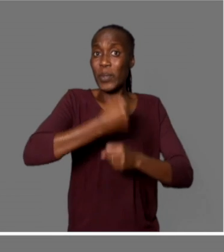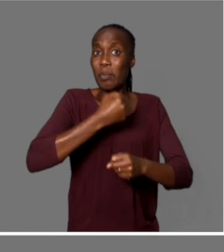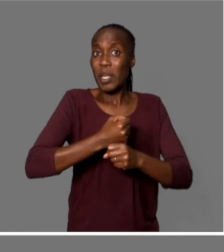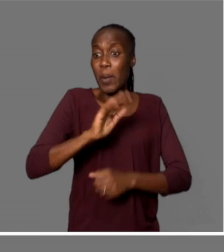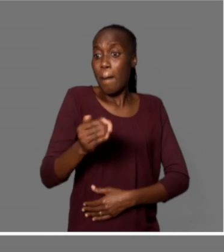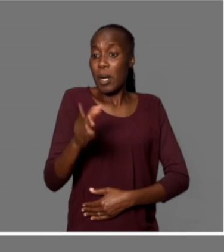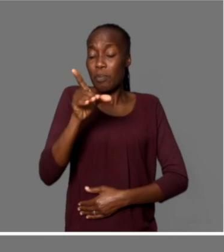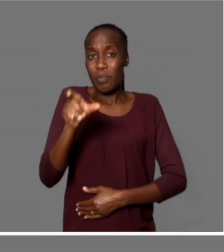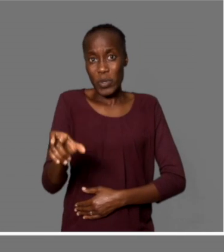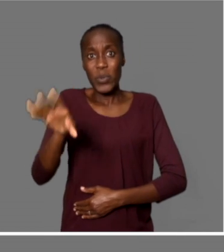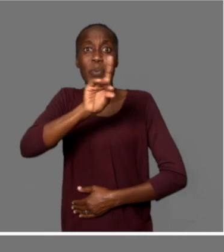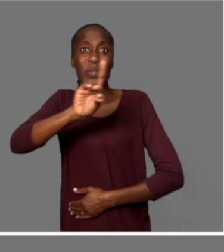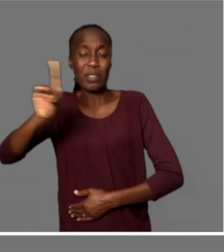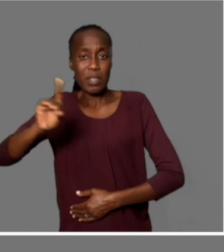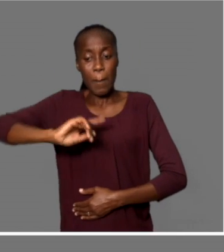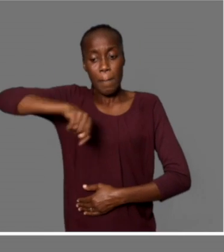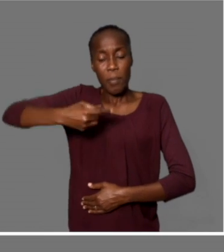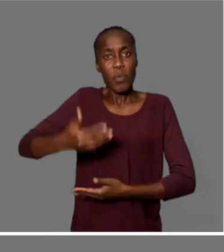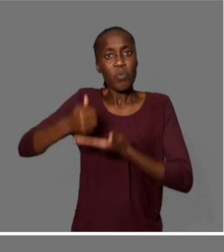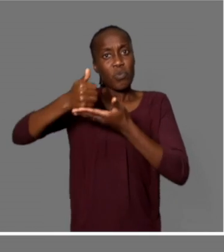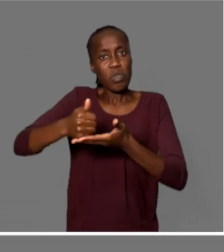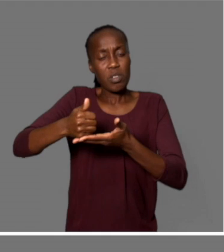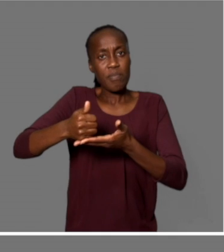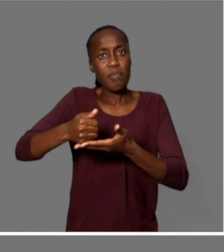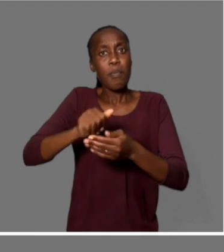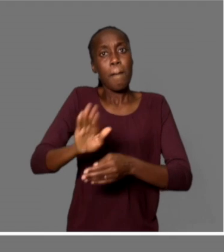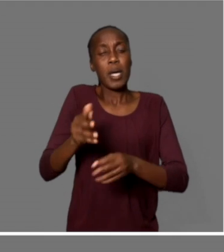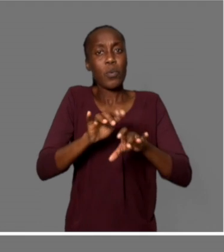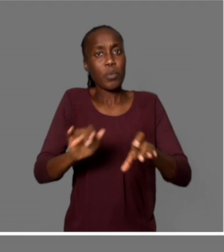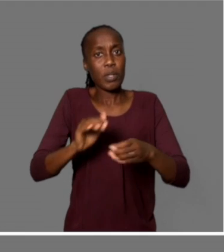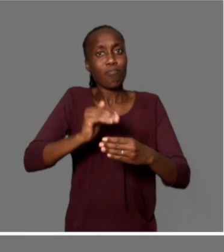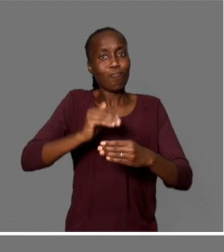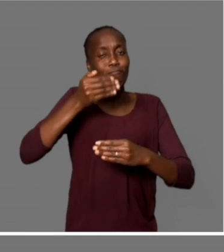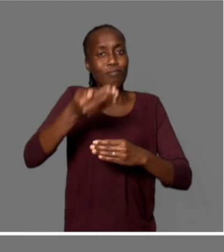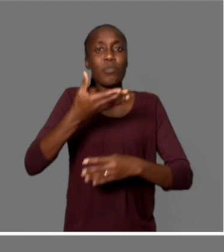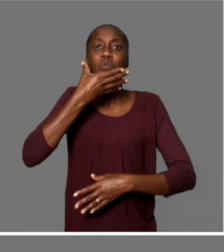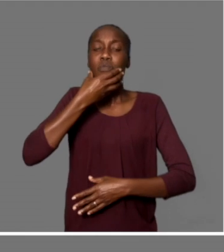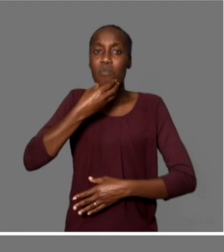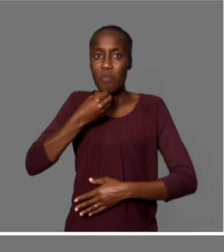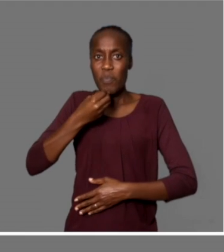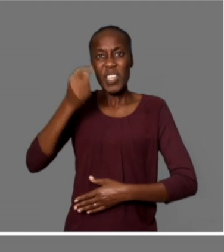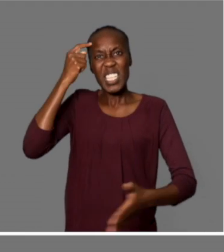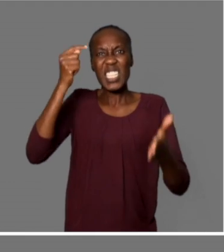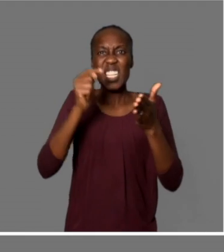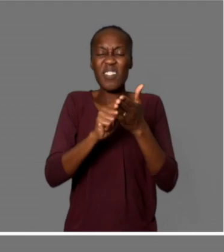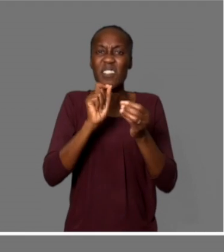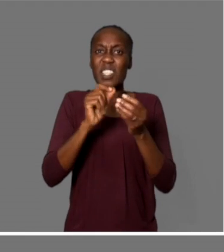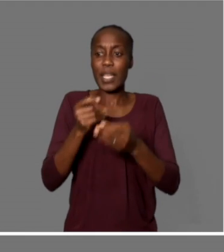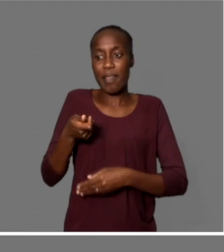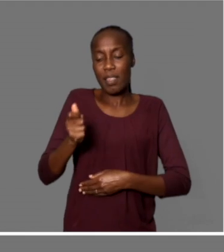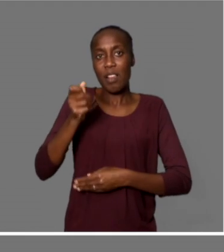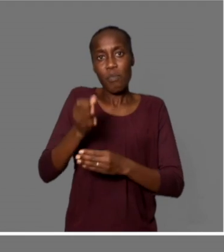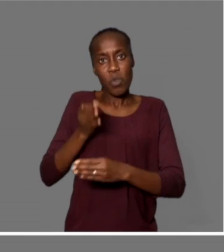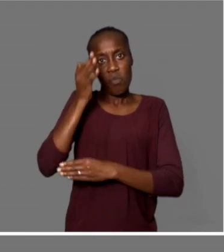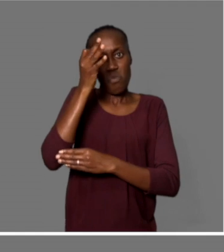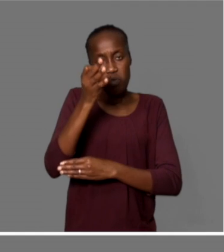emprego a nível das pessoas com deficiência. Então, para nós poder contribuir para o computador do Cornélio, é poder abrir várias portas para que ele